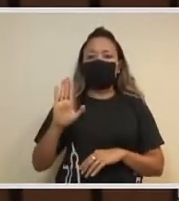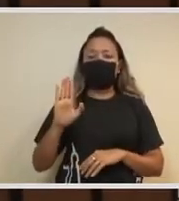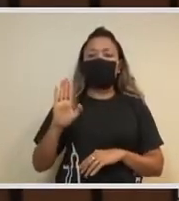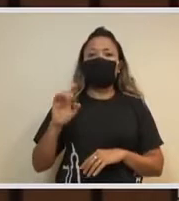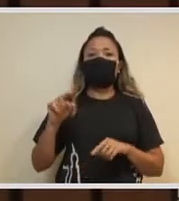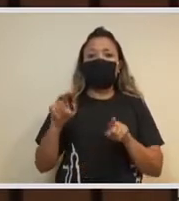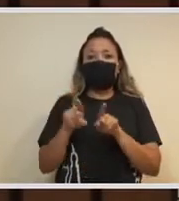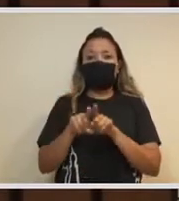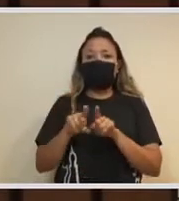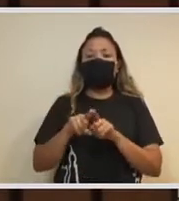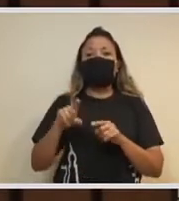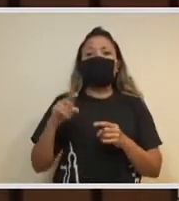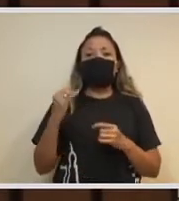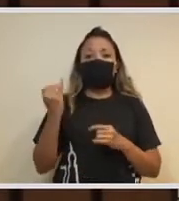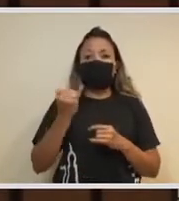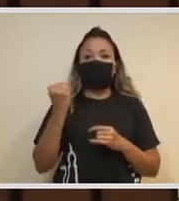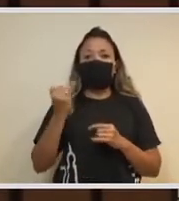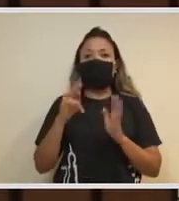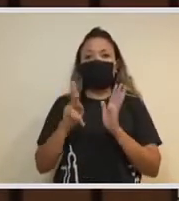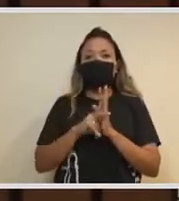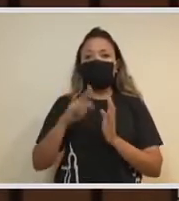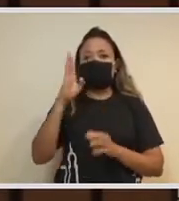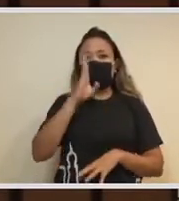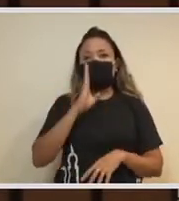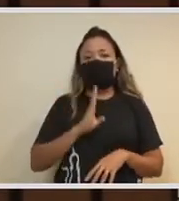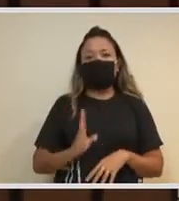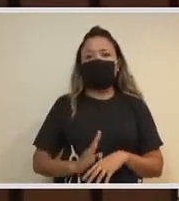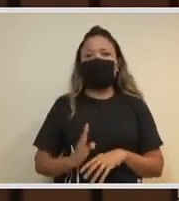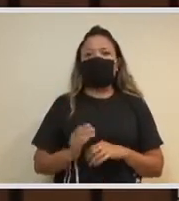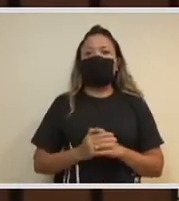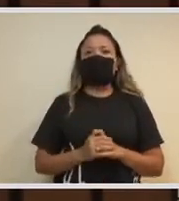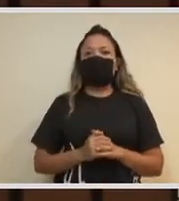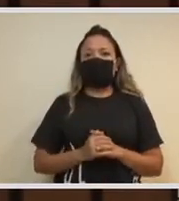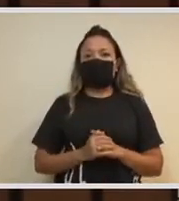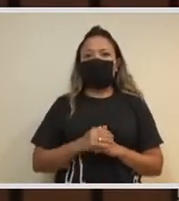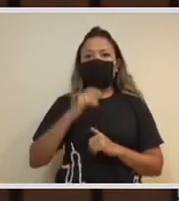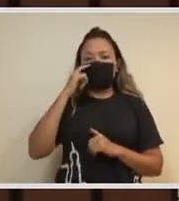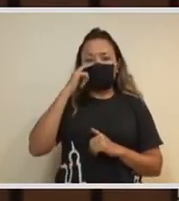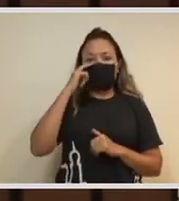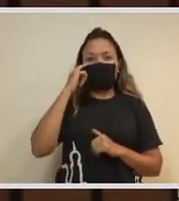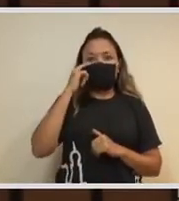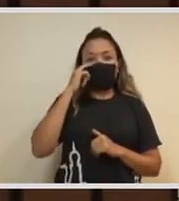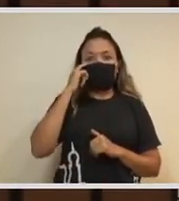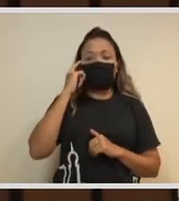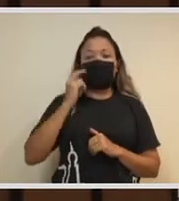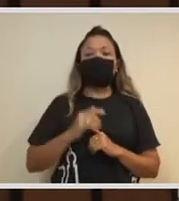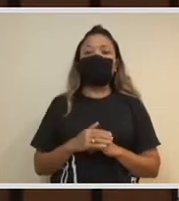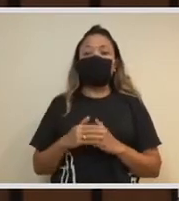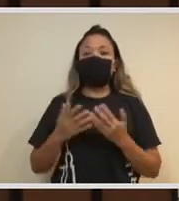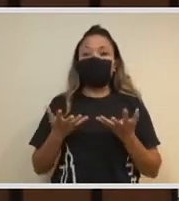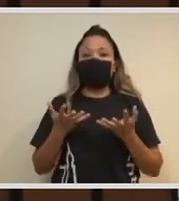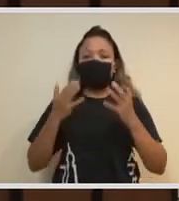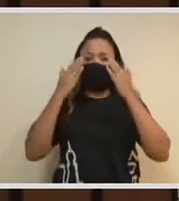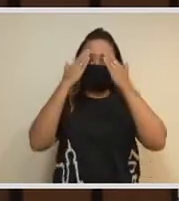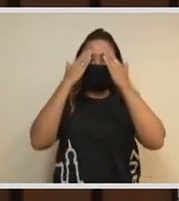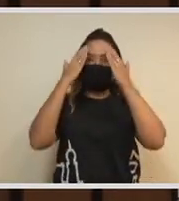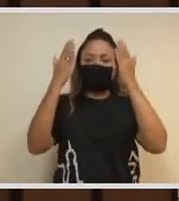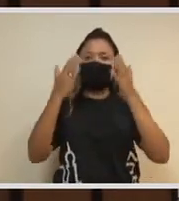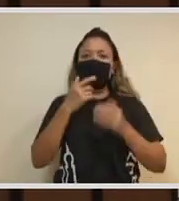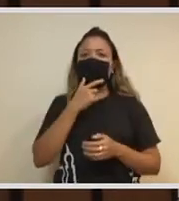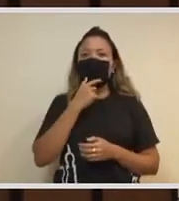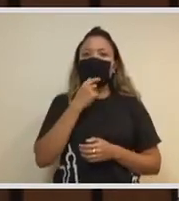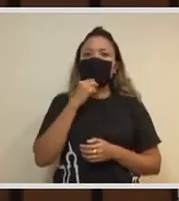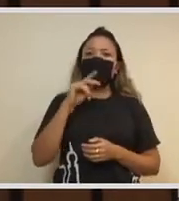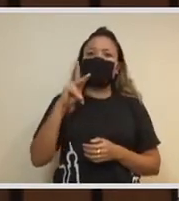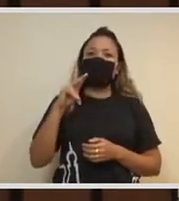ator relevante institucional, relevante na saúde global. E, então, eu quero agradecer aqui ao Paulo